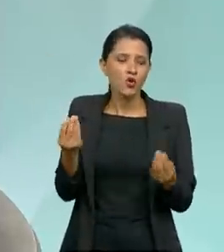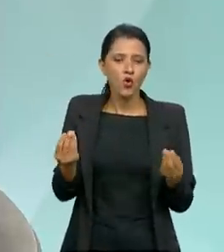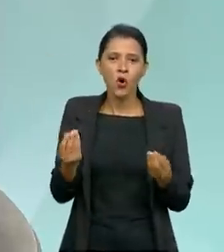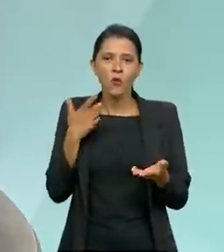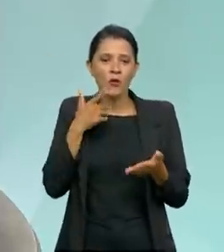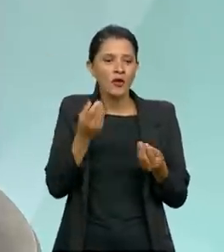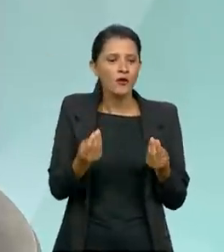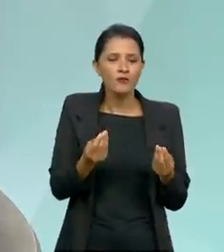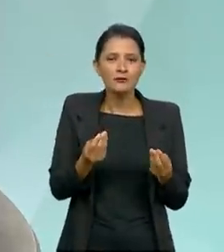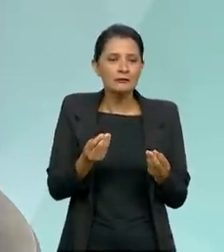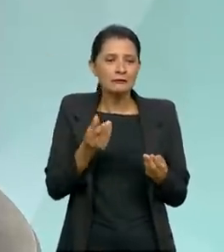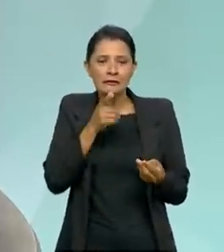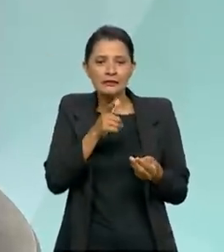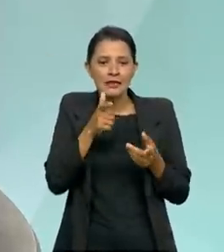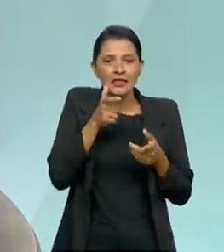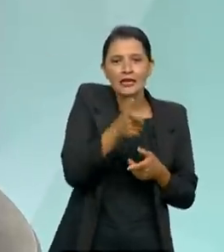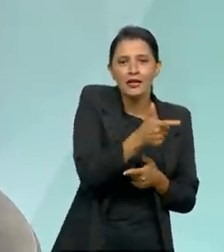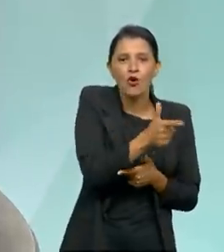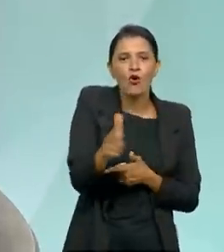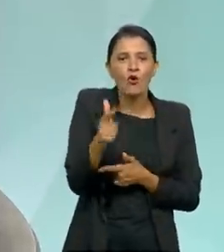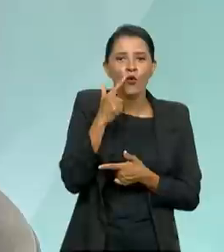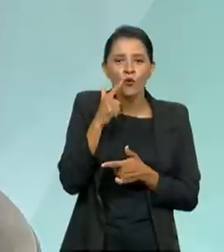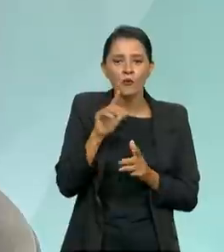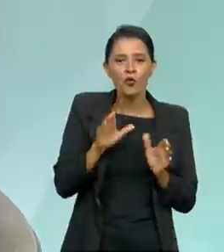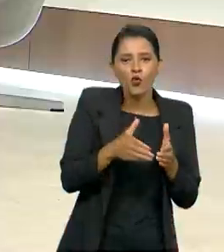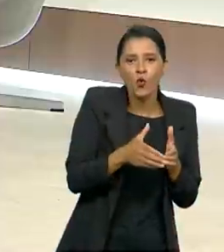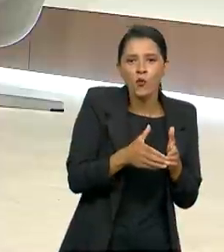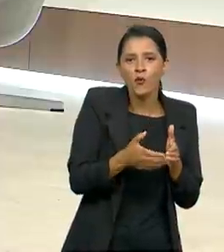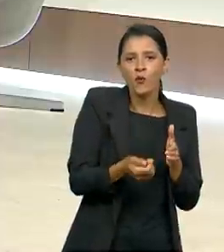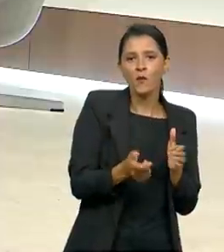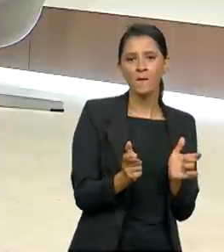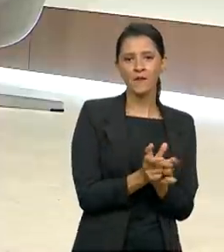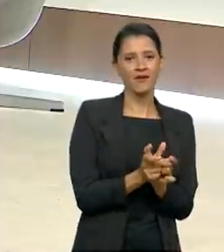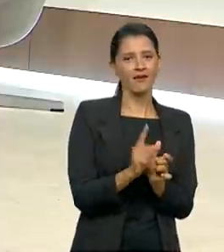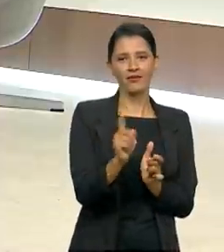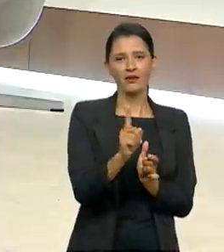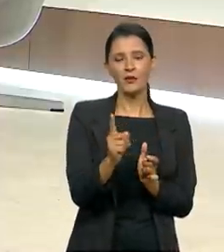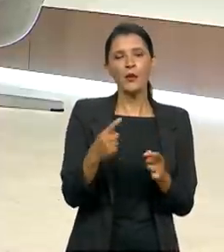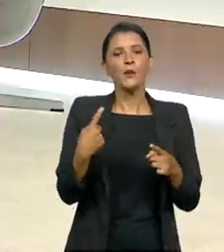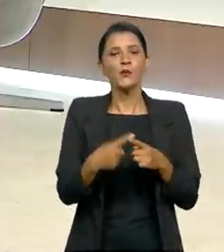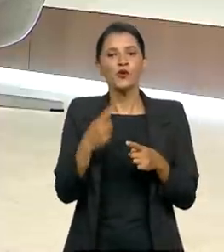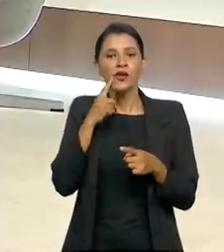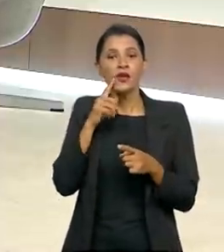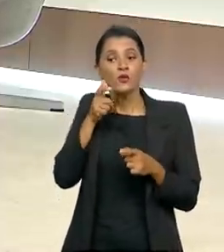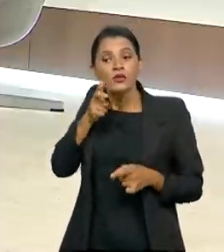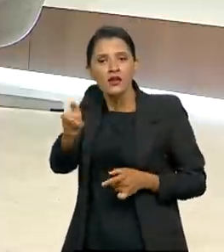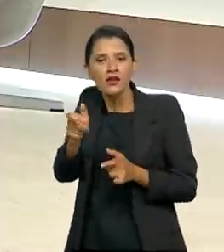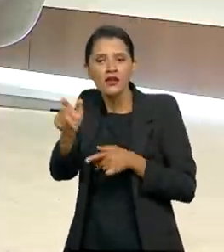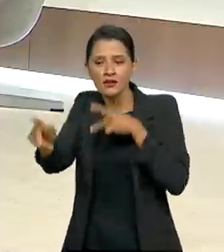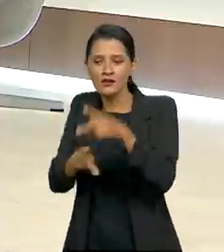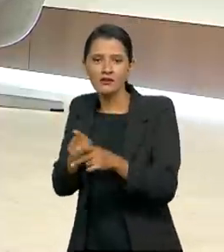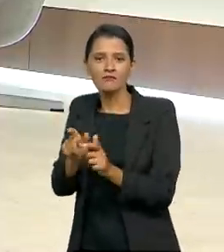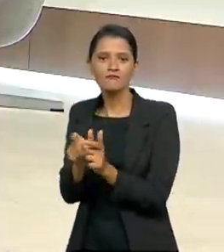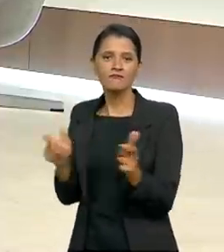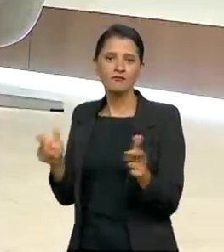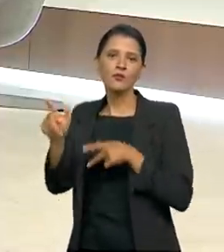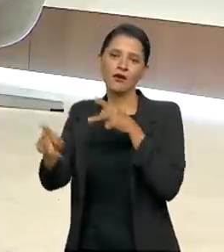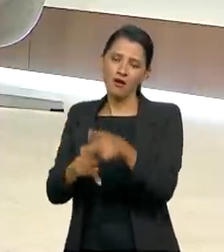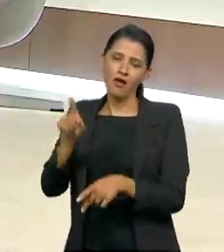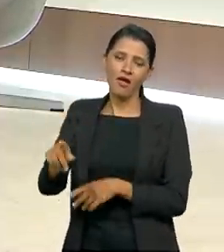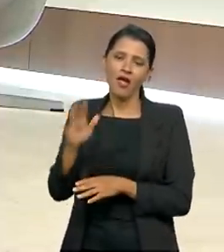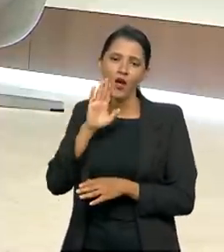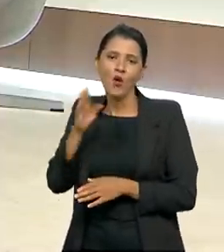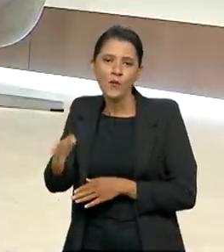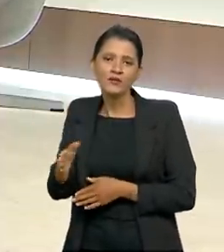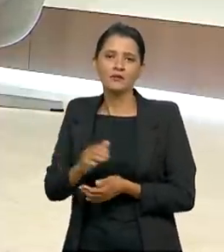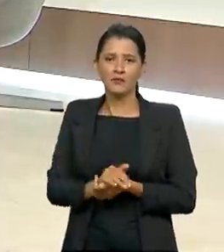interesses para pequenos grupos. Por quê? Porque prevalece o interesse público e isso é o que as instituições fortes